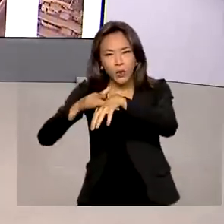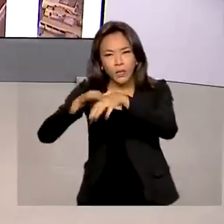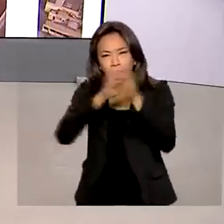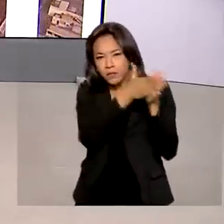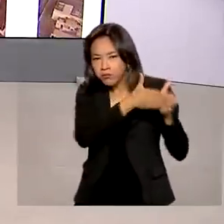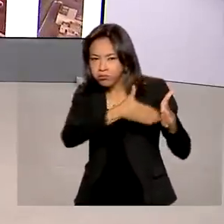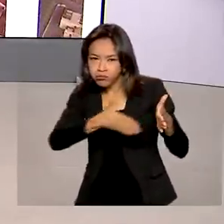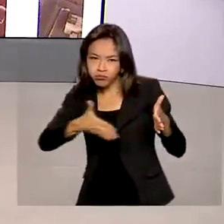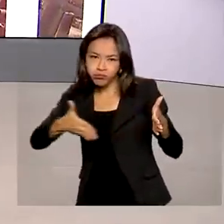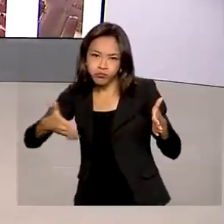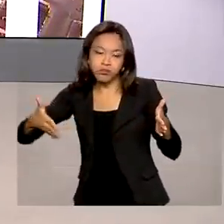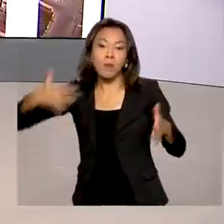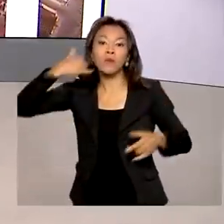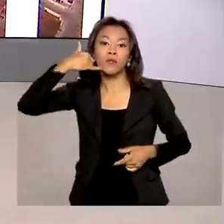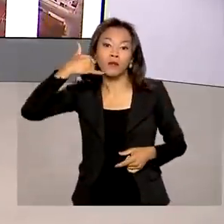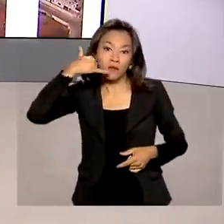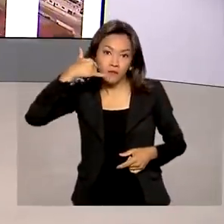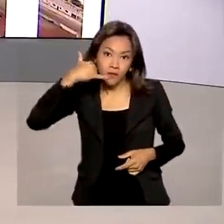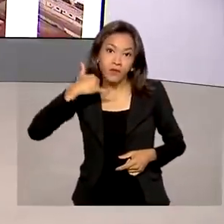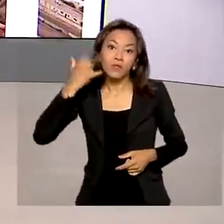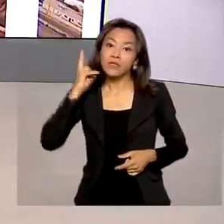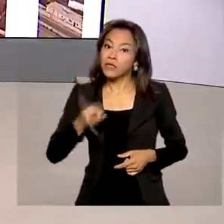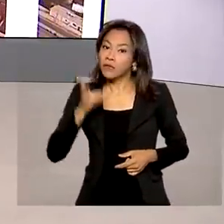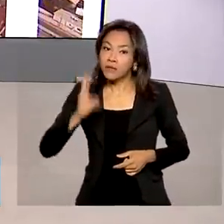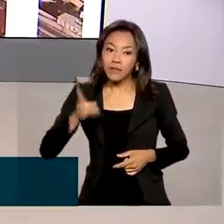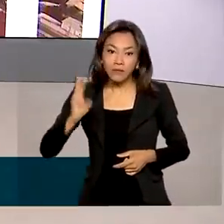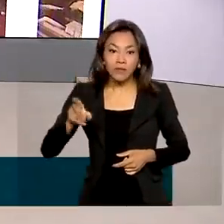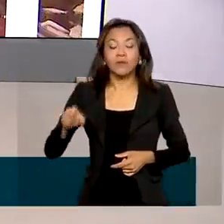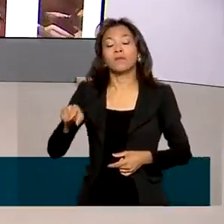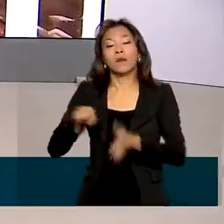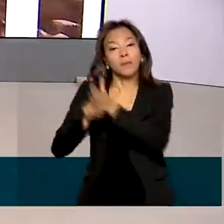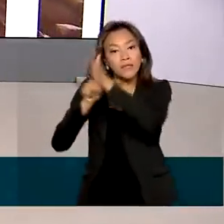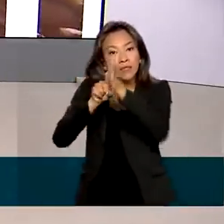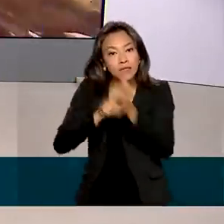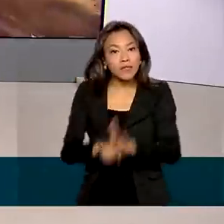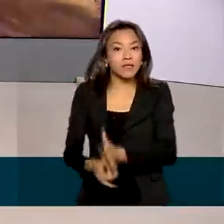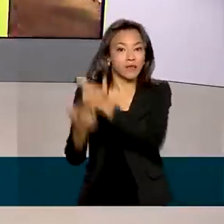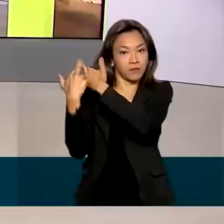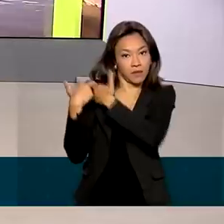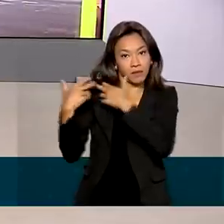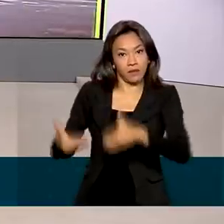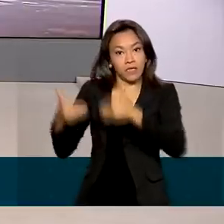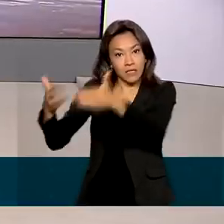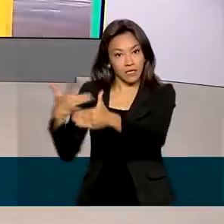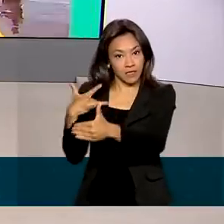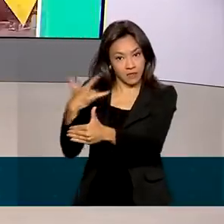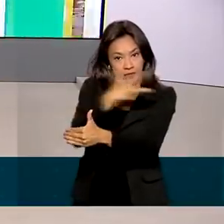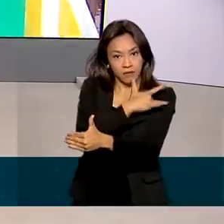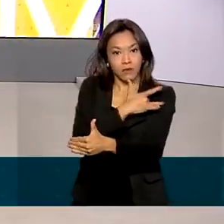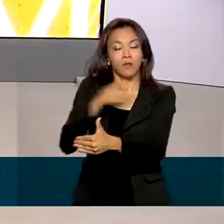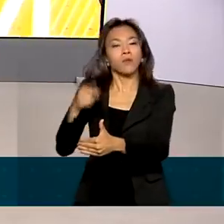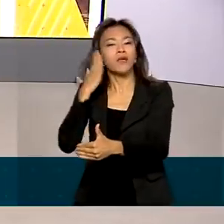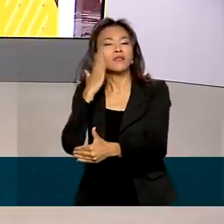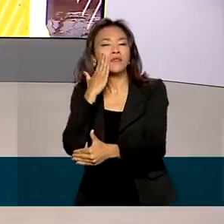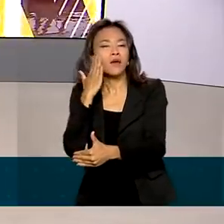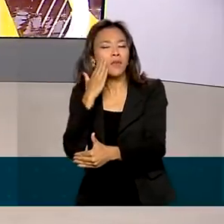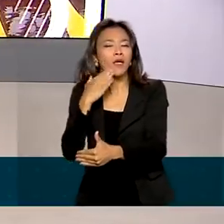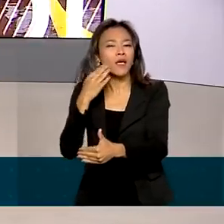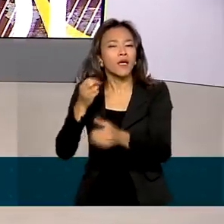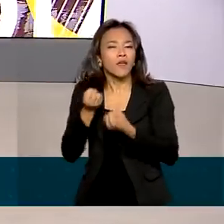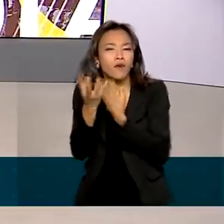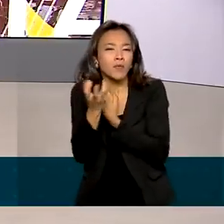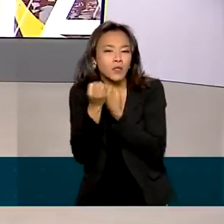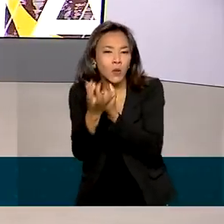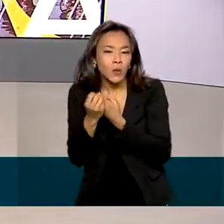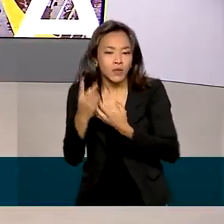Telefônico, é realizada periodicamente pelo Ministério da Saúde. Para acionar a linha de cuidado do tabagismo, basta